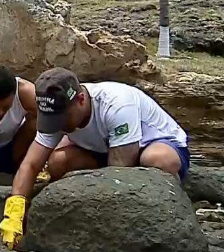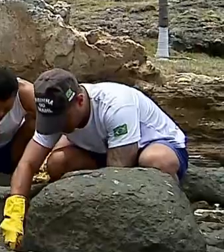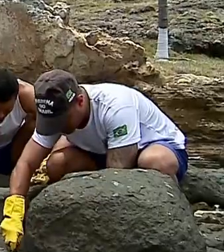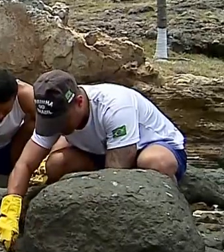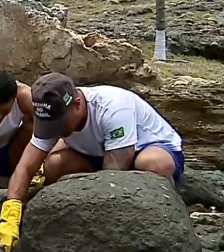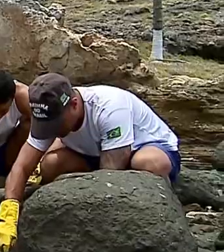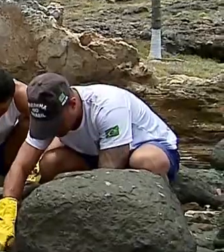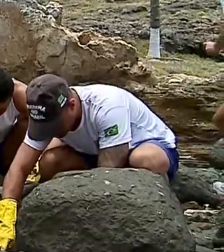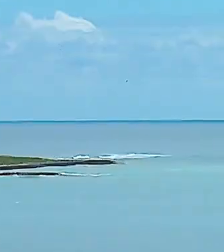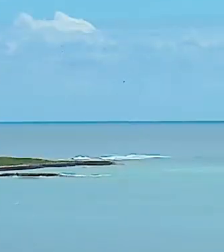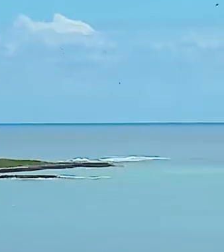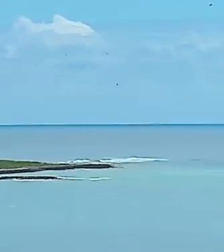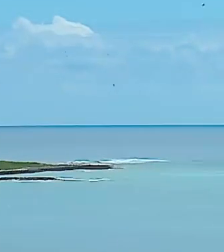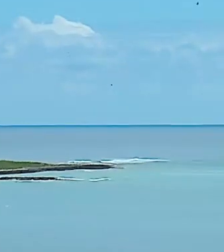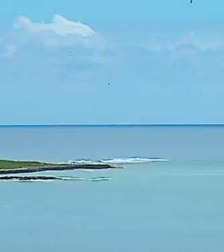Transcrição Tchau, tchau.